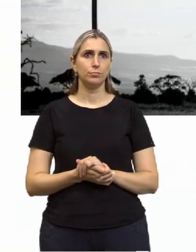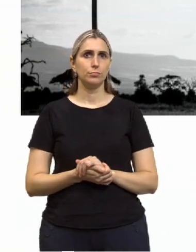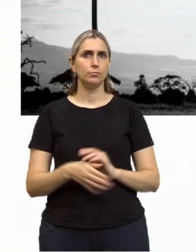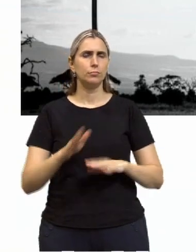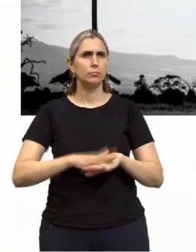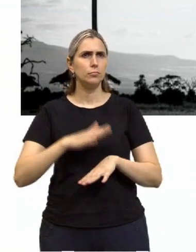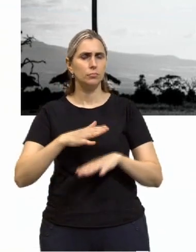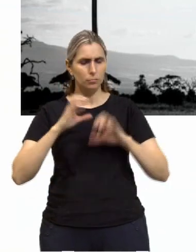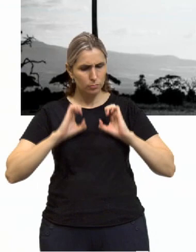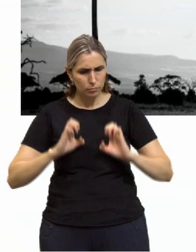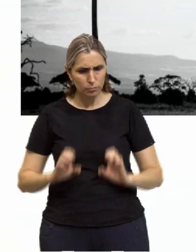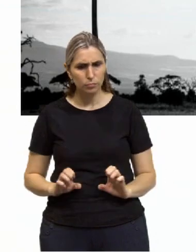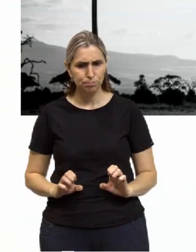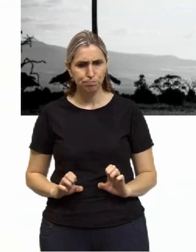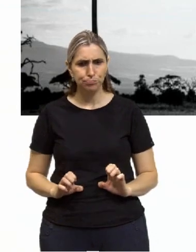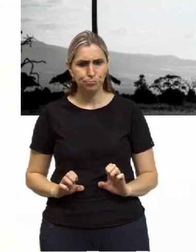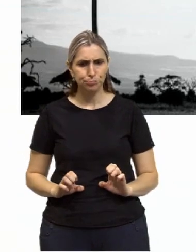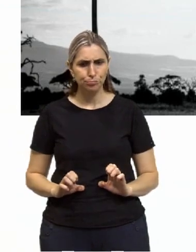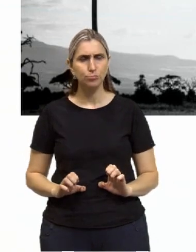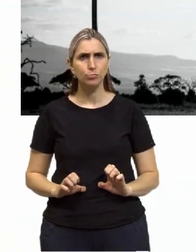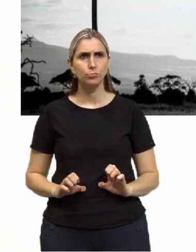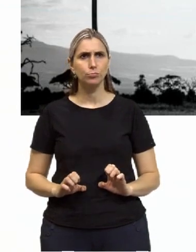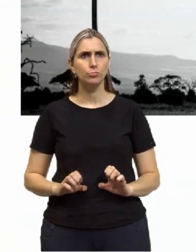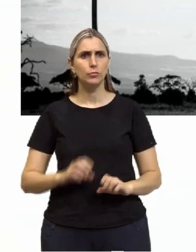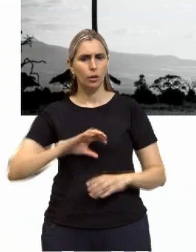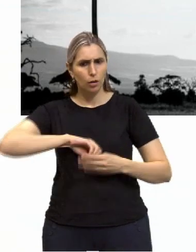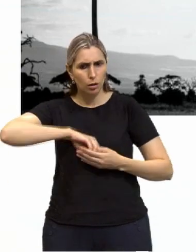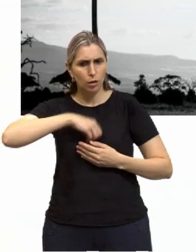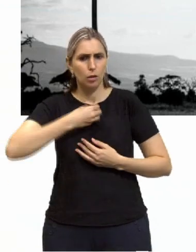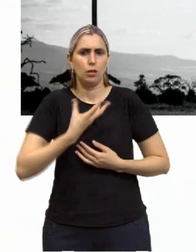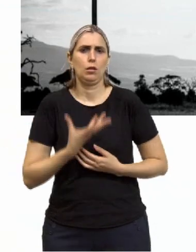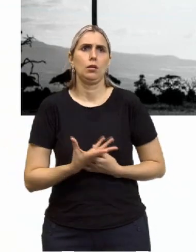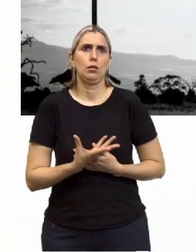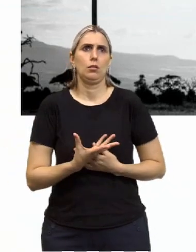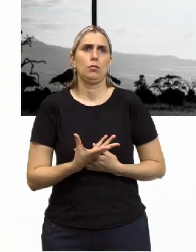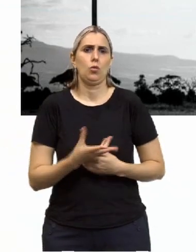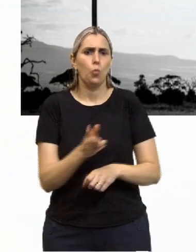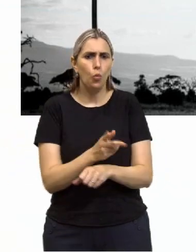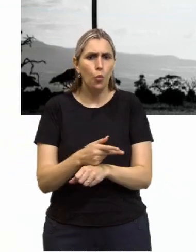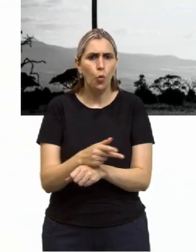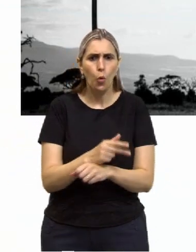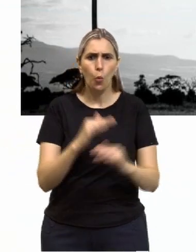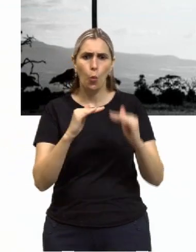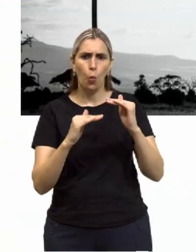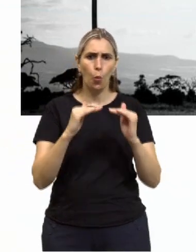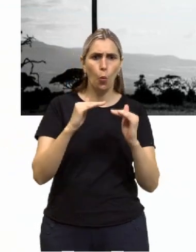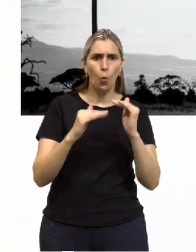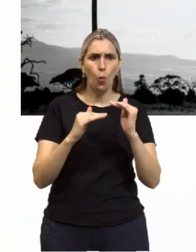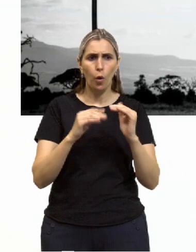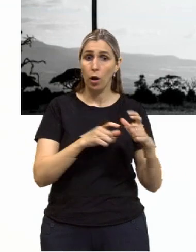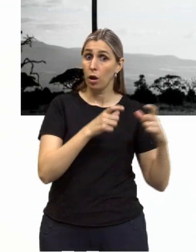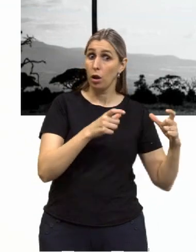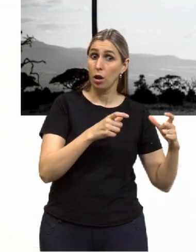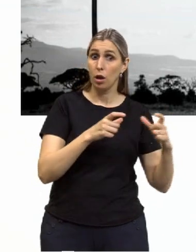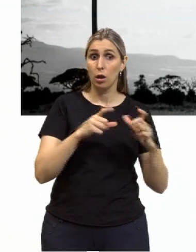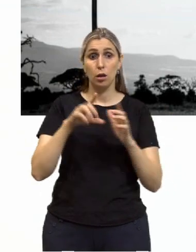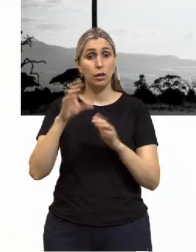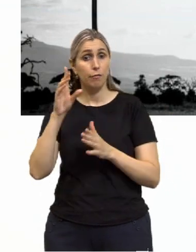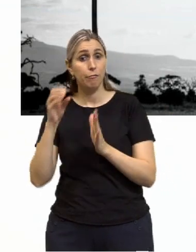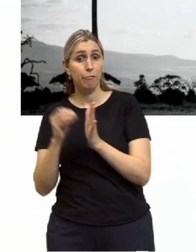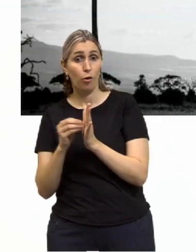Mas a ética desse meio termo, a virtude constitui em procurar o ponto de equilíbrio entre o excesso e a